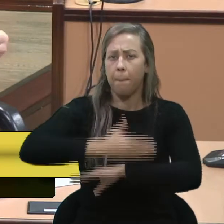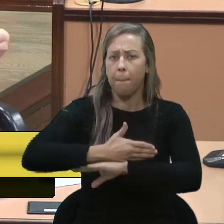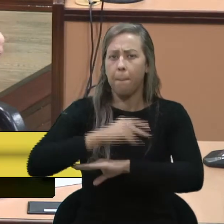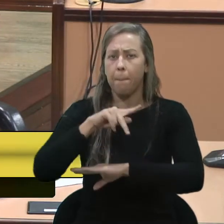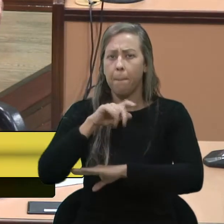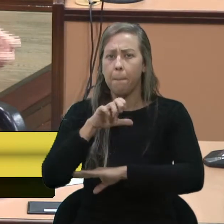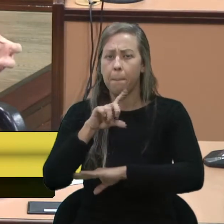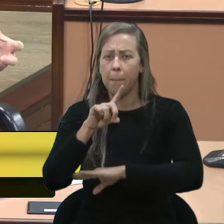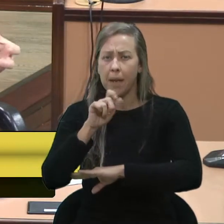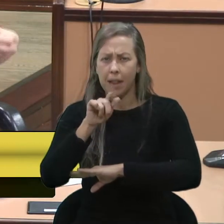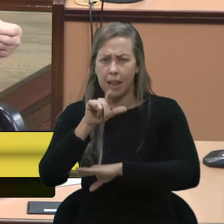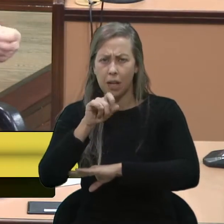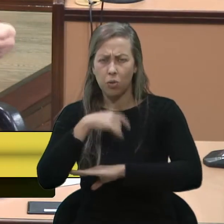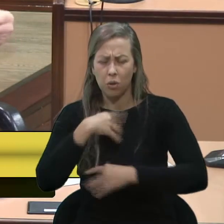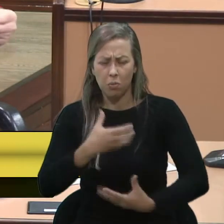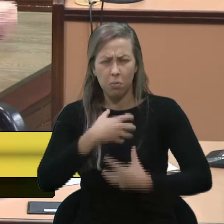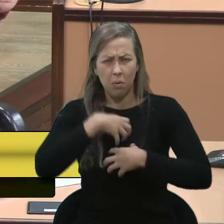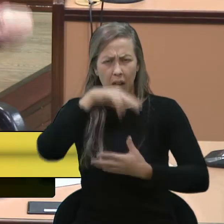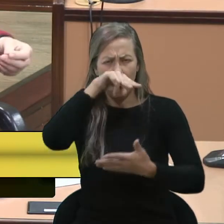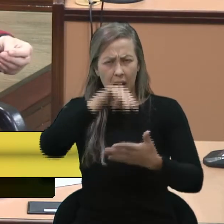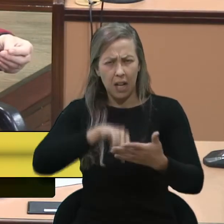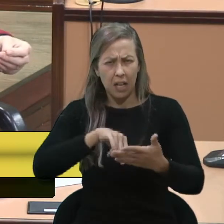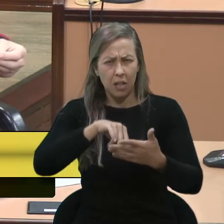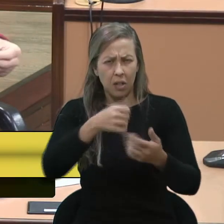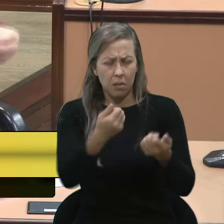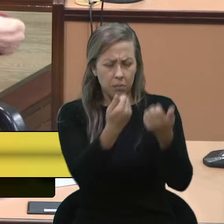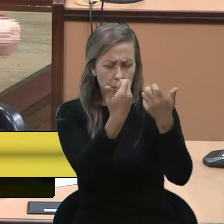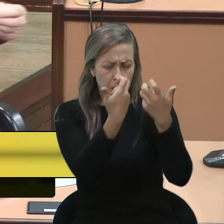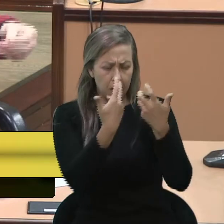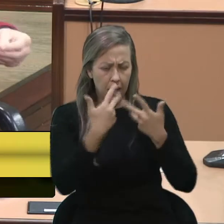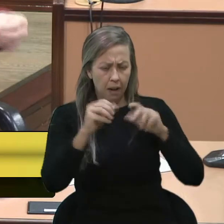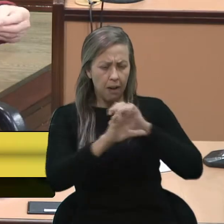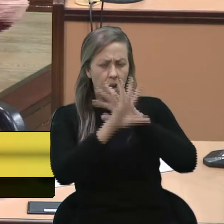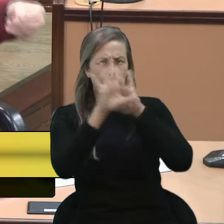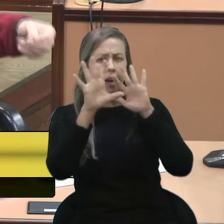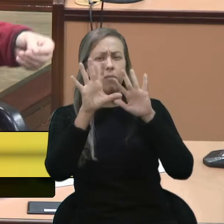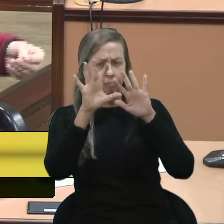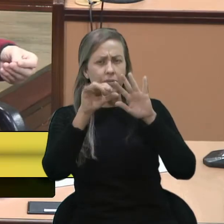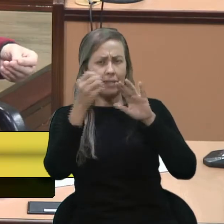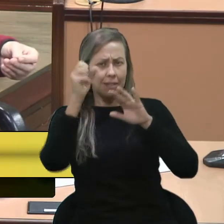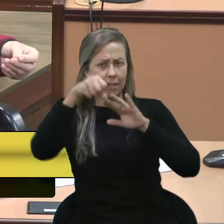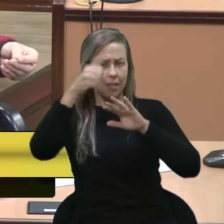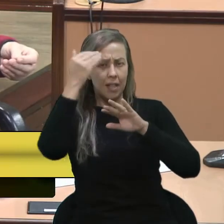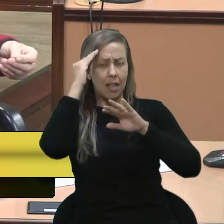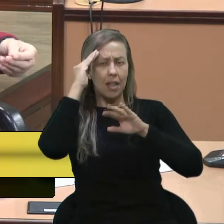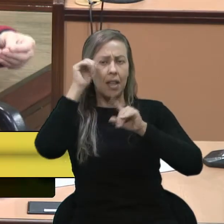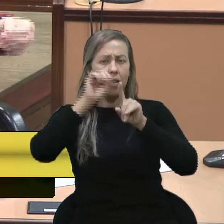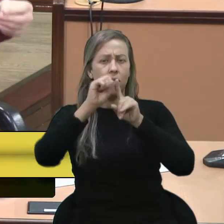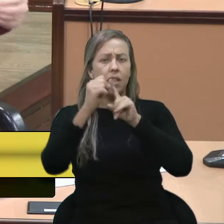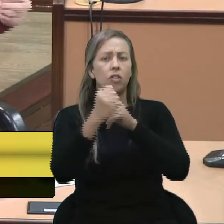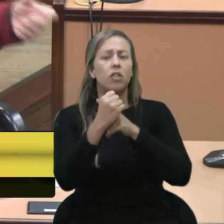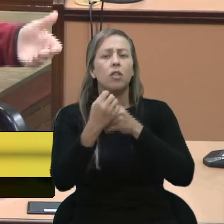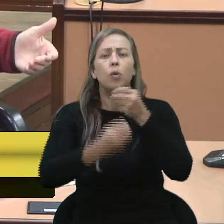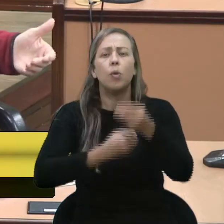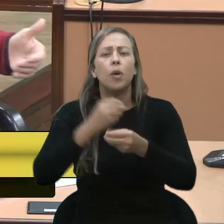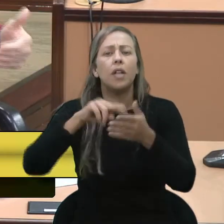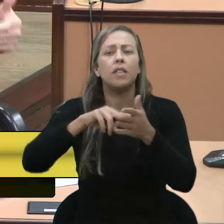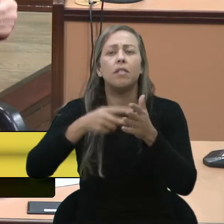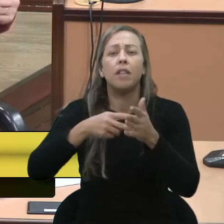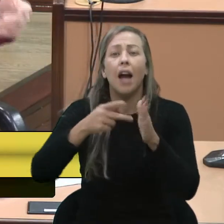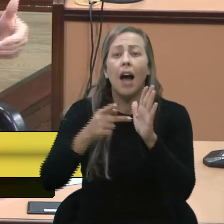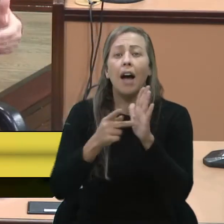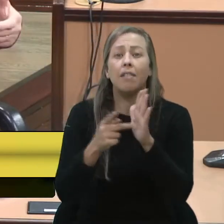senti muita verdade. Eu senti aquele objetivo de, justamente, esclarecer para a sociedade. Para esclarecer a verdade.